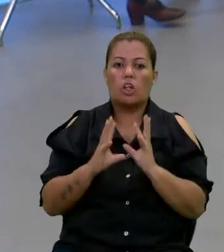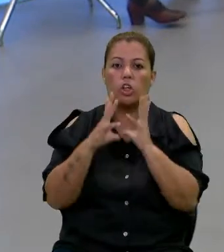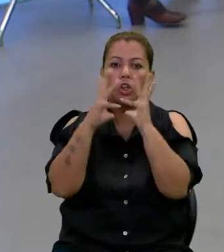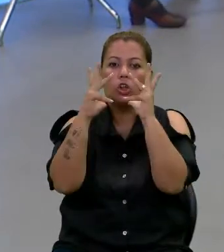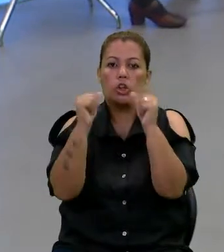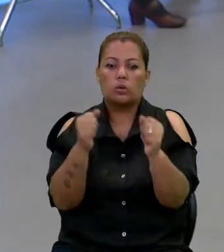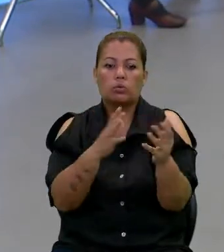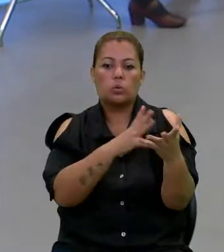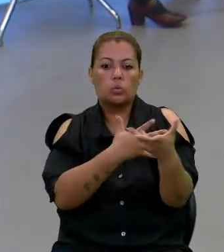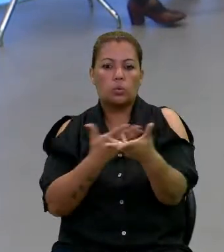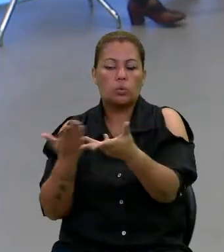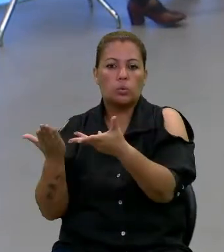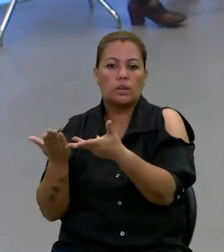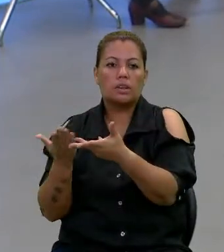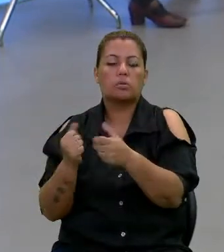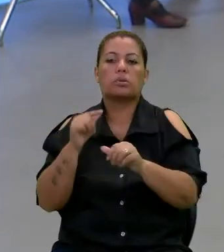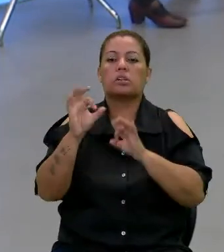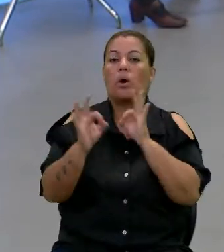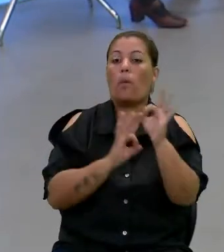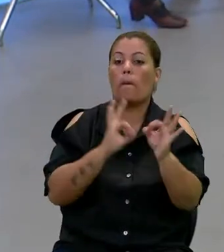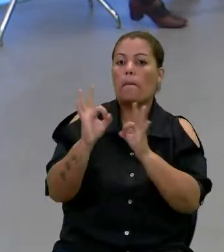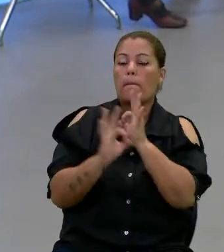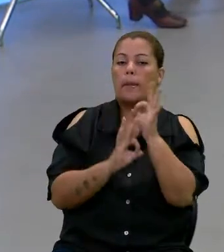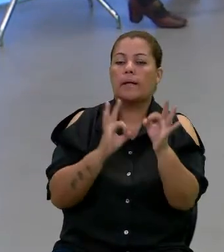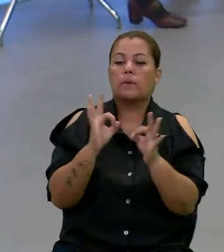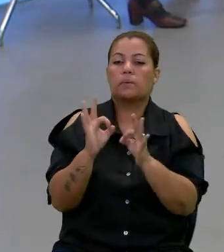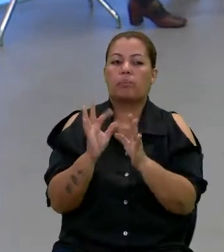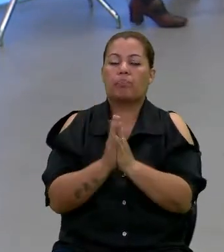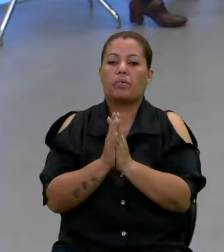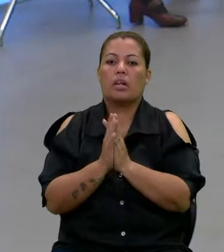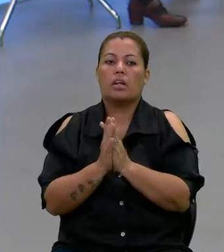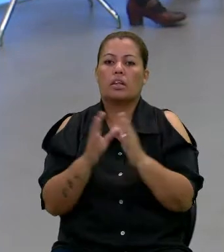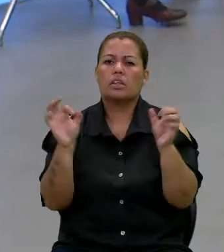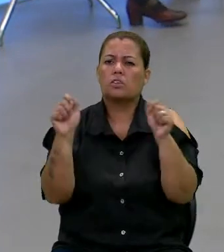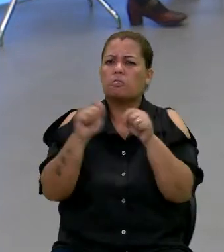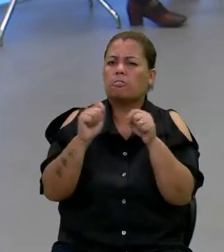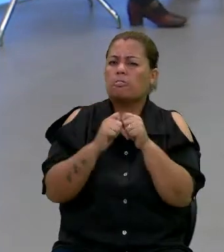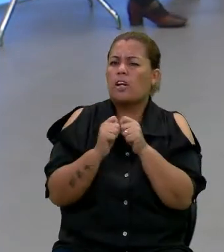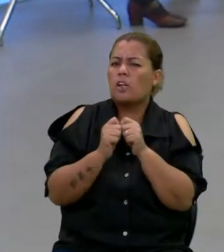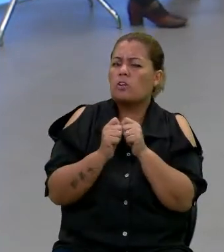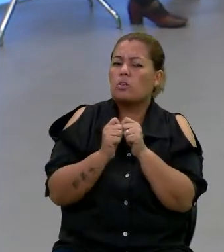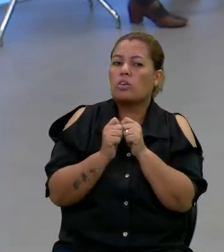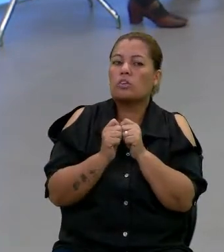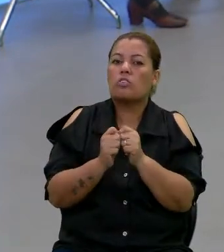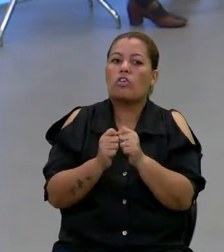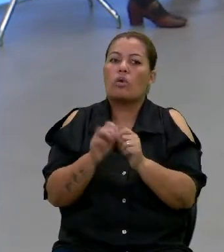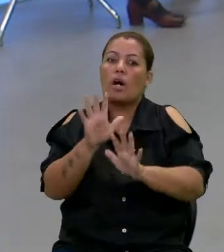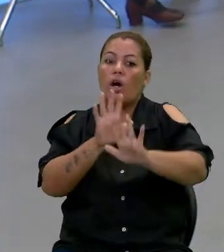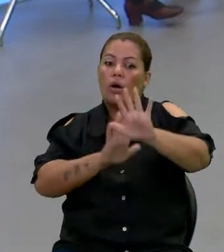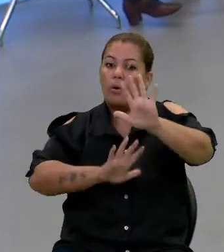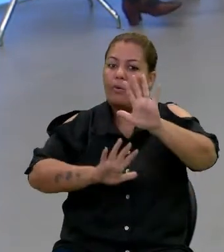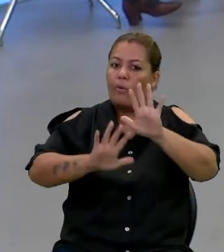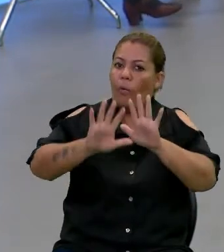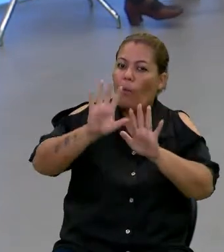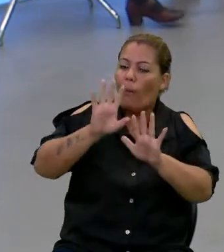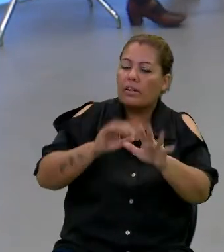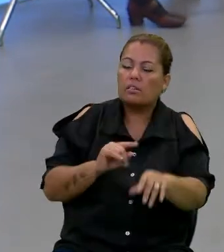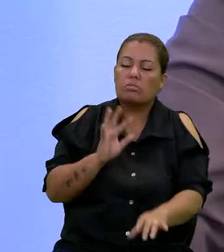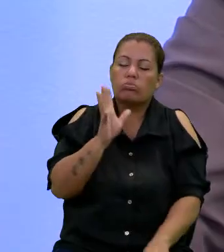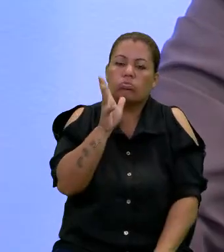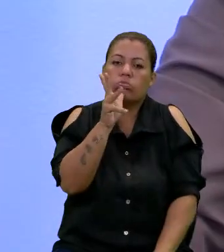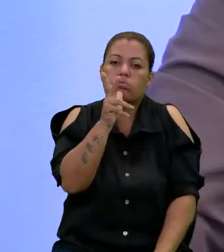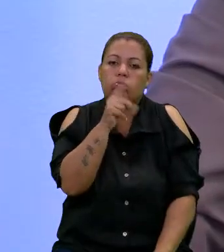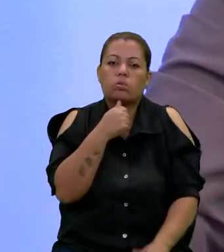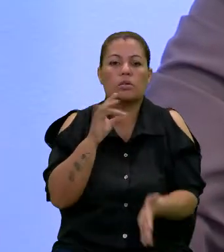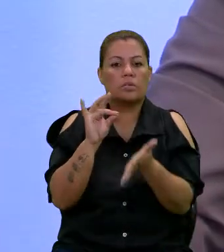âmbitos, por isso é um plano que está sendo feito de uma forma cuidadosa e bem demorada,